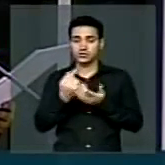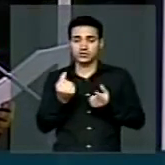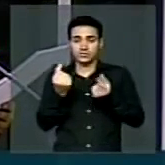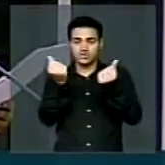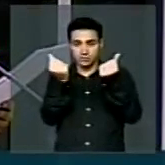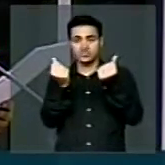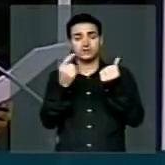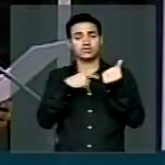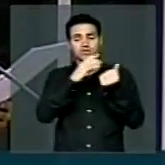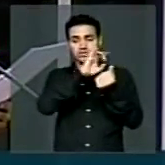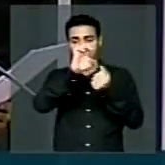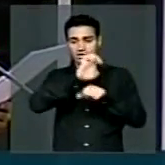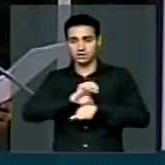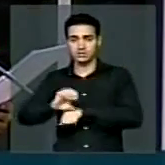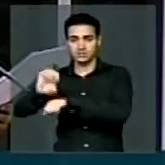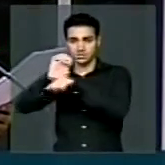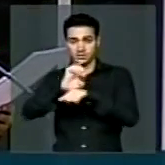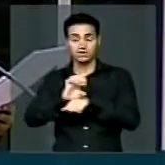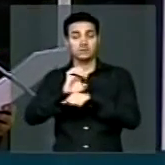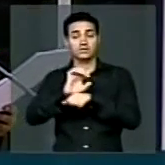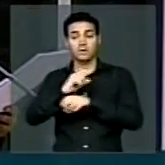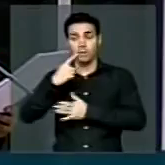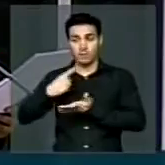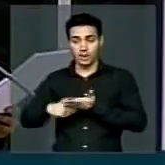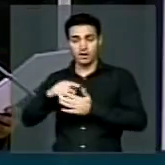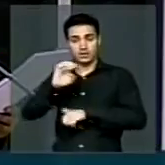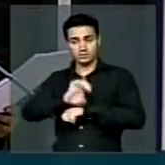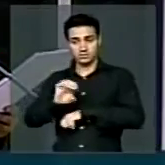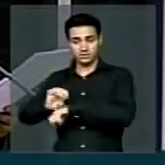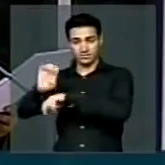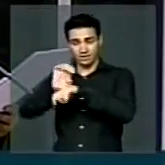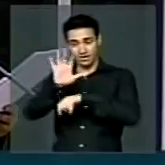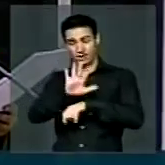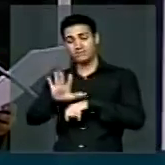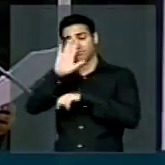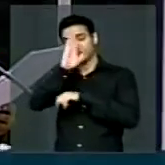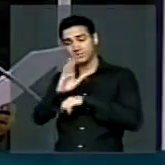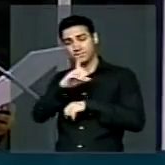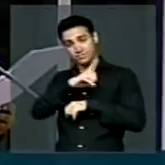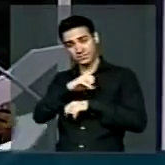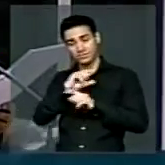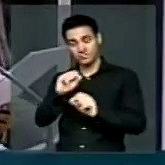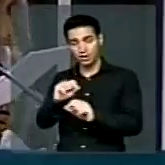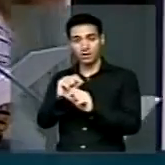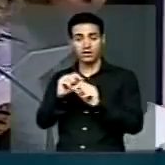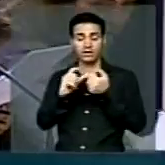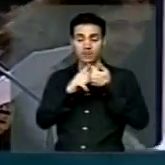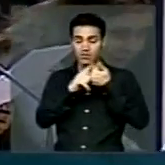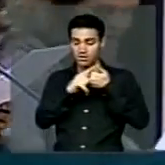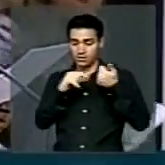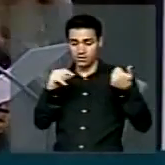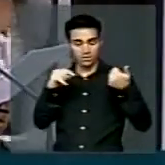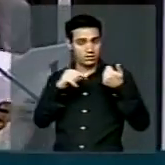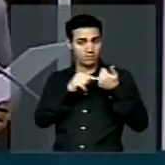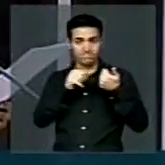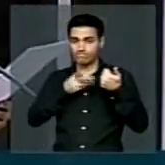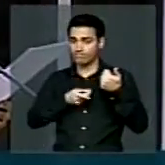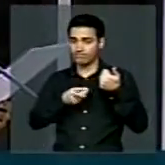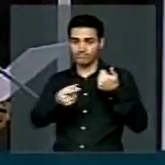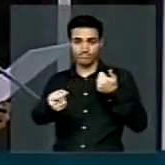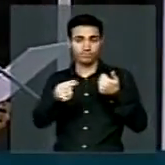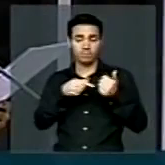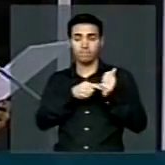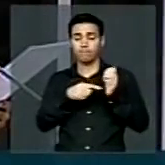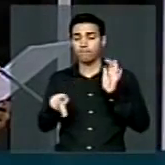receita entre os entes da federação, o pacto federativo, embora consubstancie cáusula pétrea da Constituição da República,